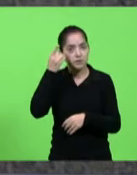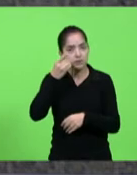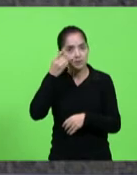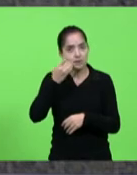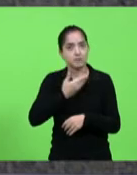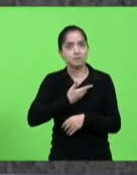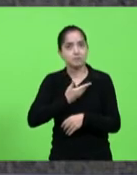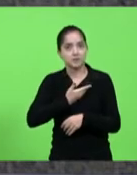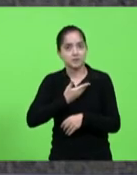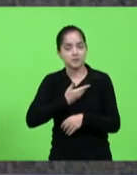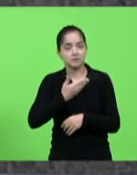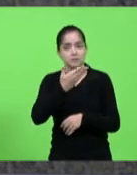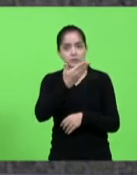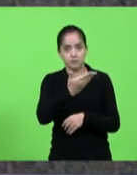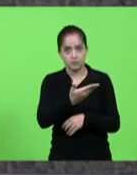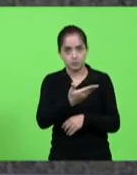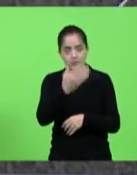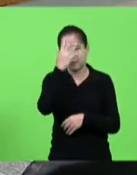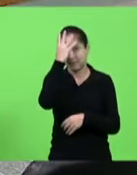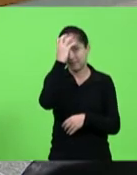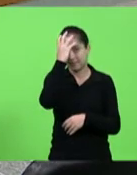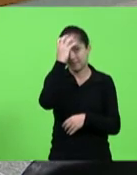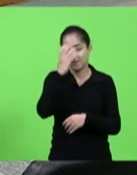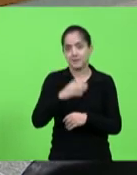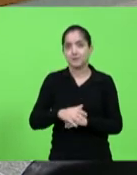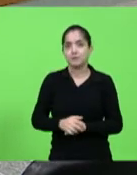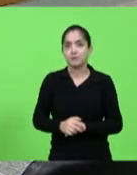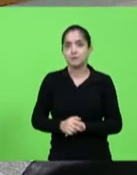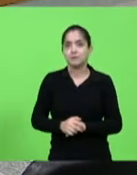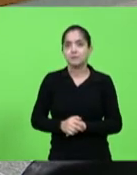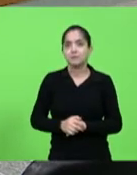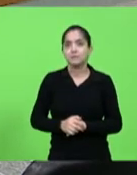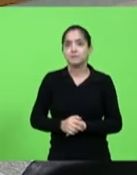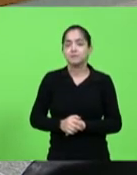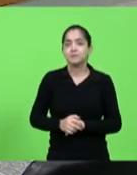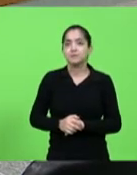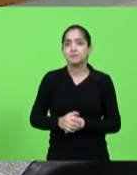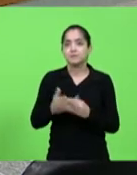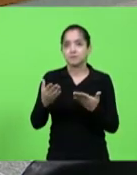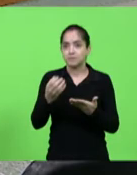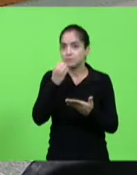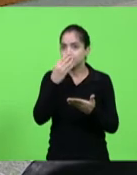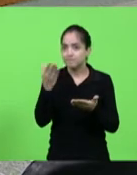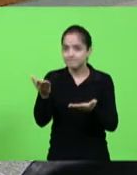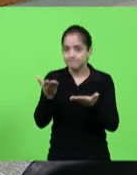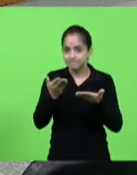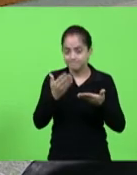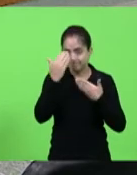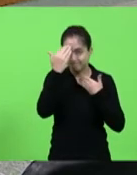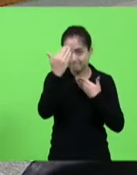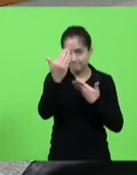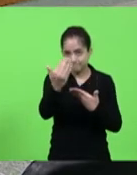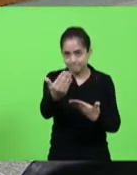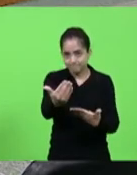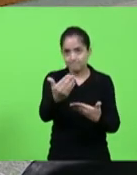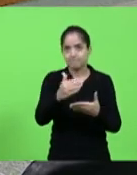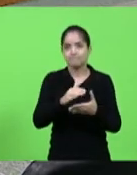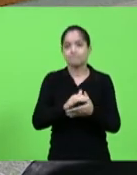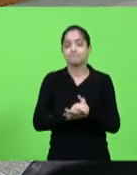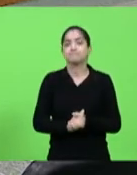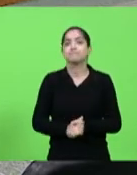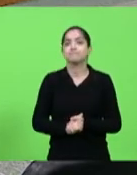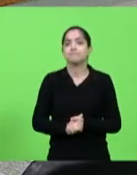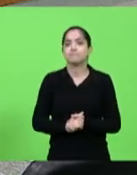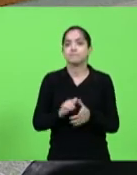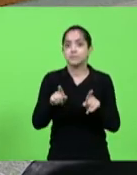parceirão, Ismael, Ismael dos Santos, muito bem-vindo, e agradecer muito ao deputado